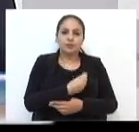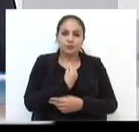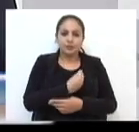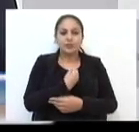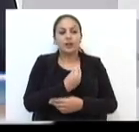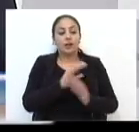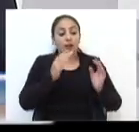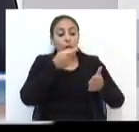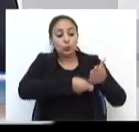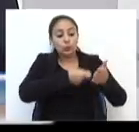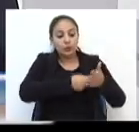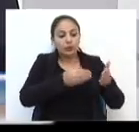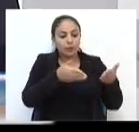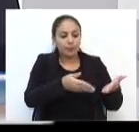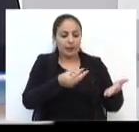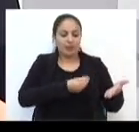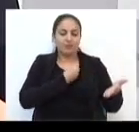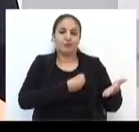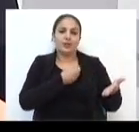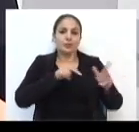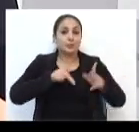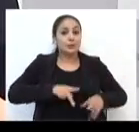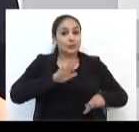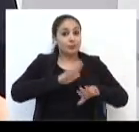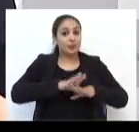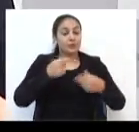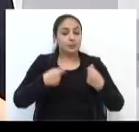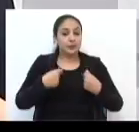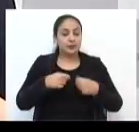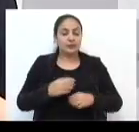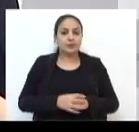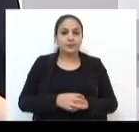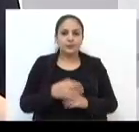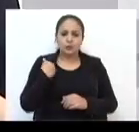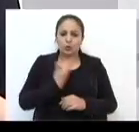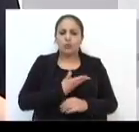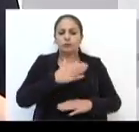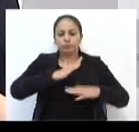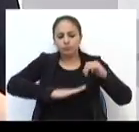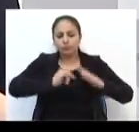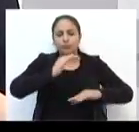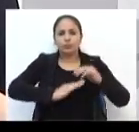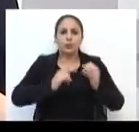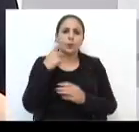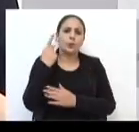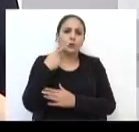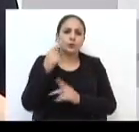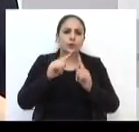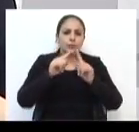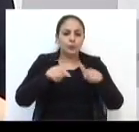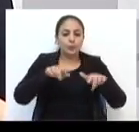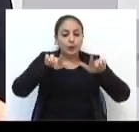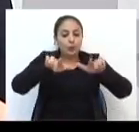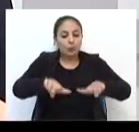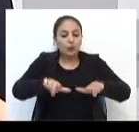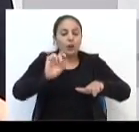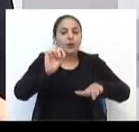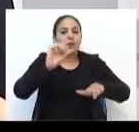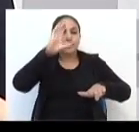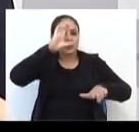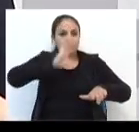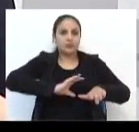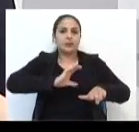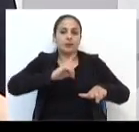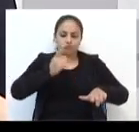em prol da vida, especialmente das pessoas mais necessitadas. E vamos continuar construindo políticas públicas nos espaços que